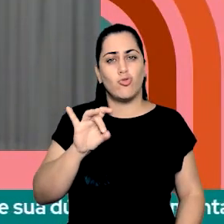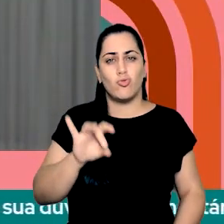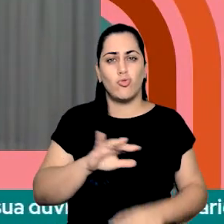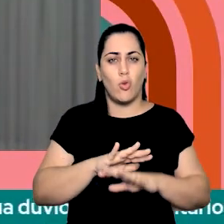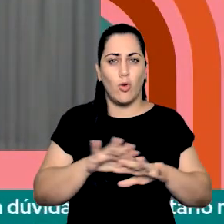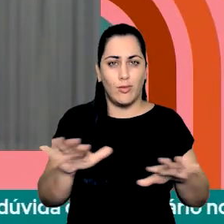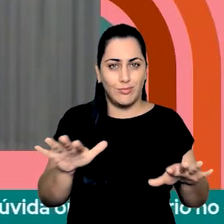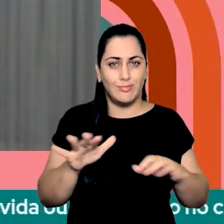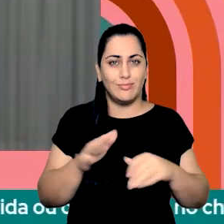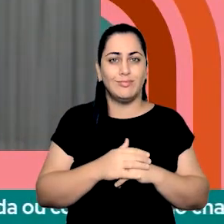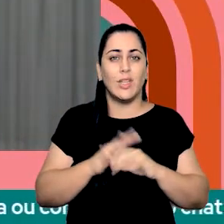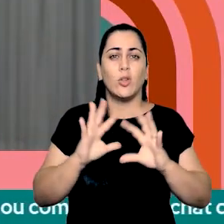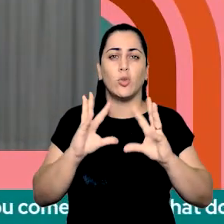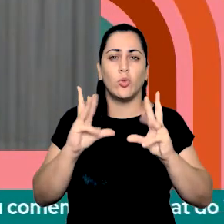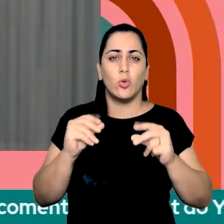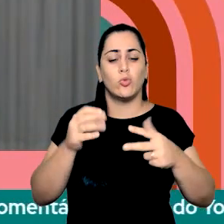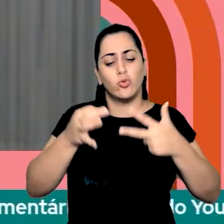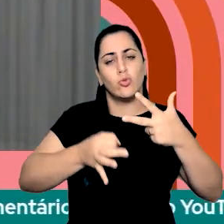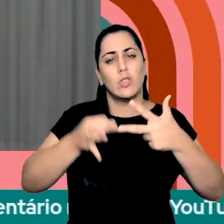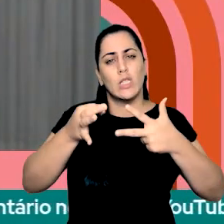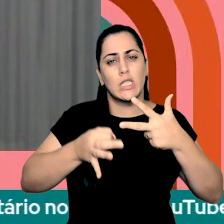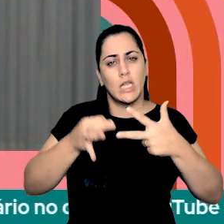mulheres no Poder Judiciário global.